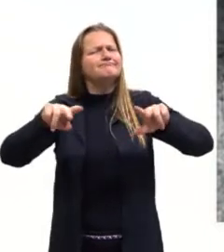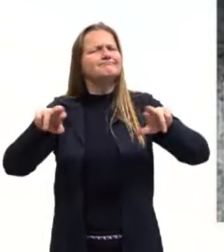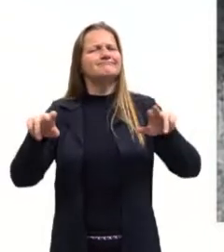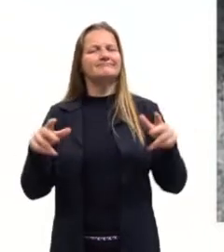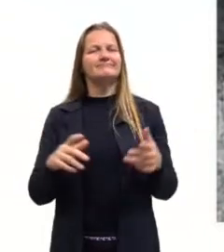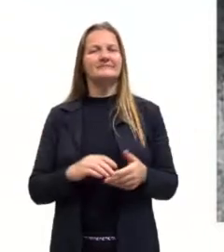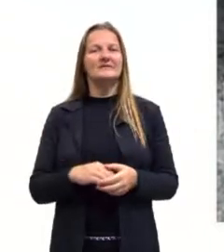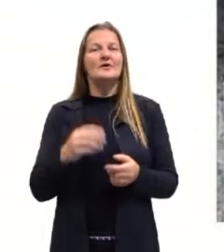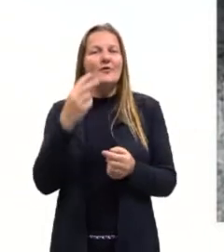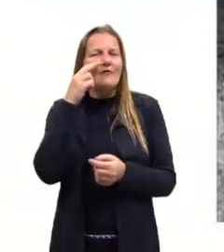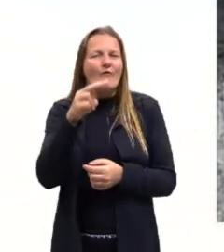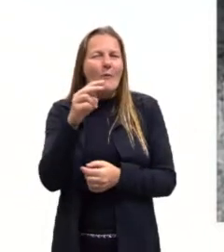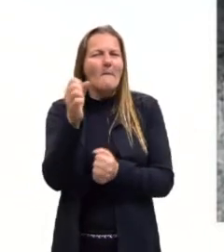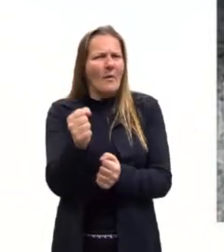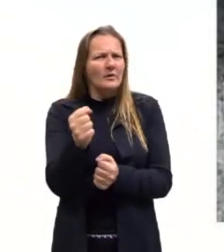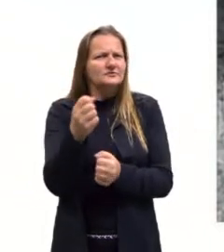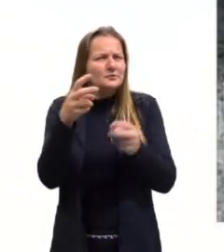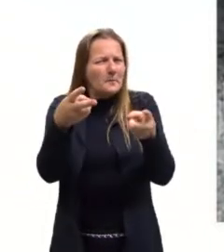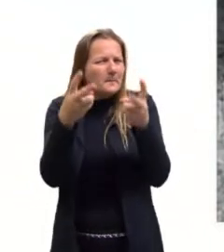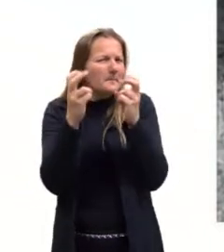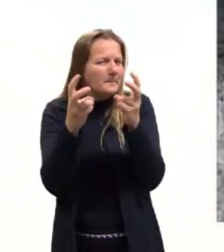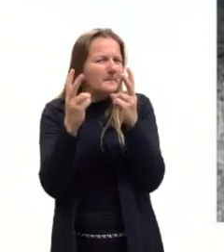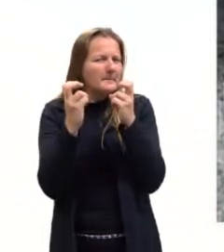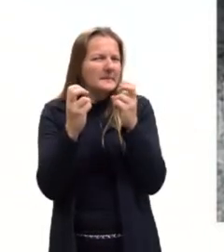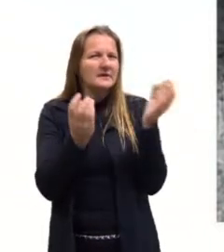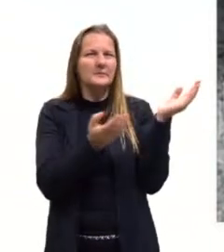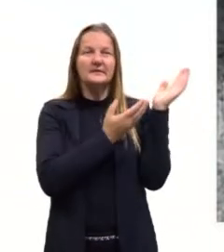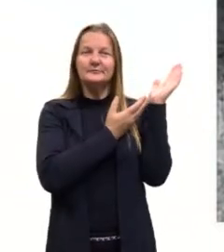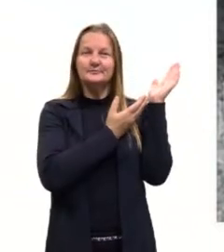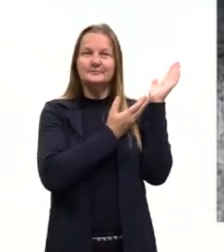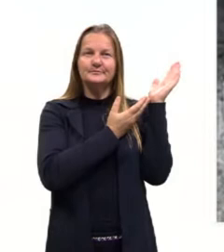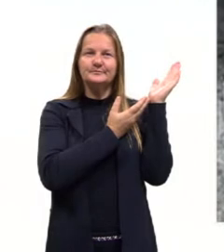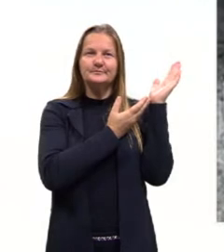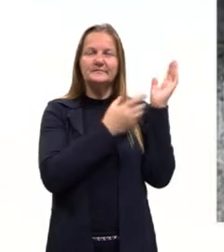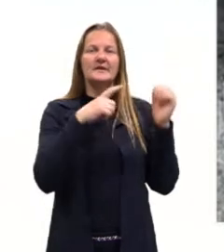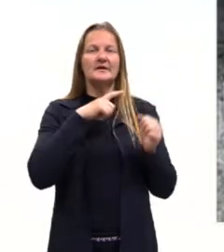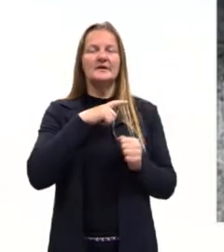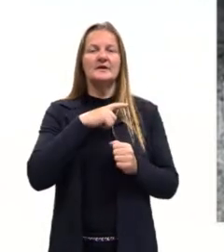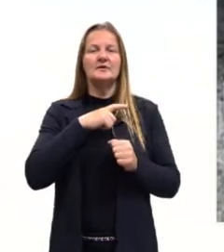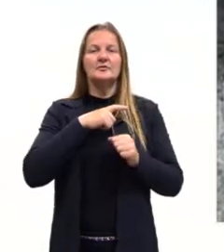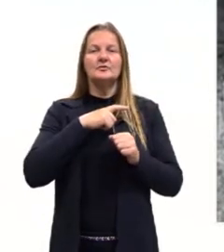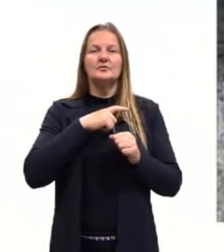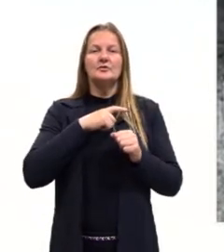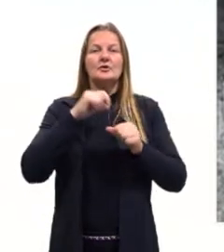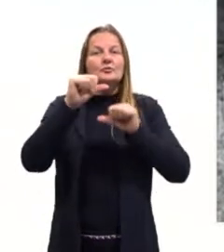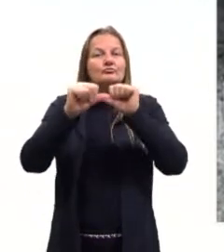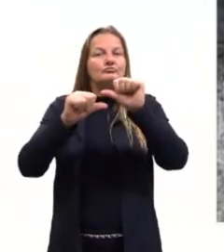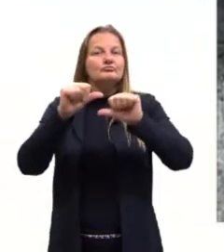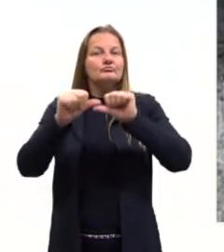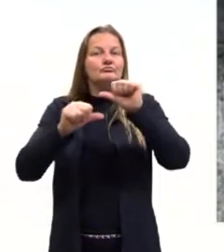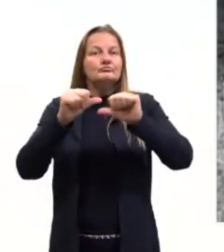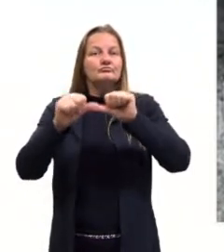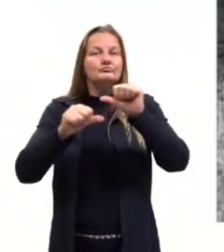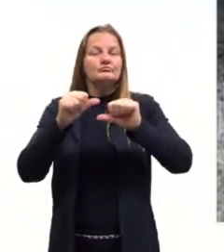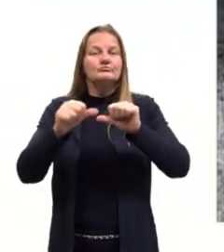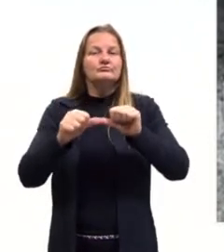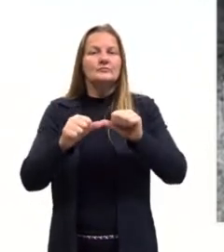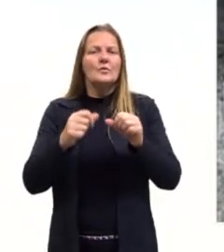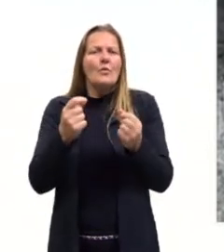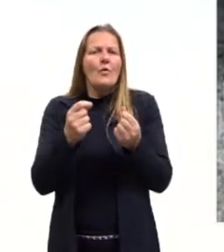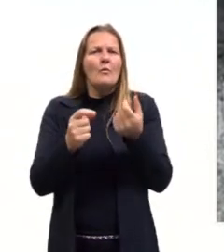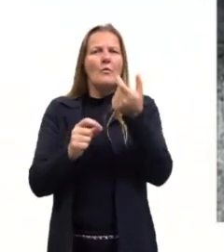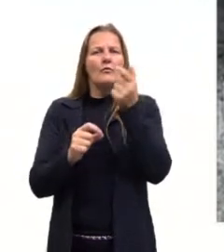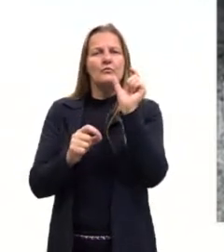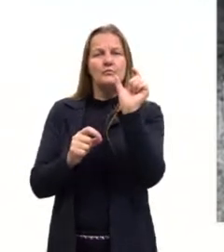Você pode perceber que nós temos a mudança de fonte da